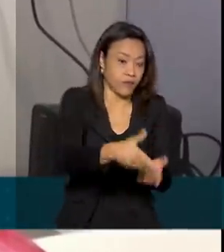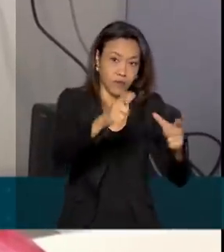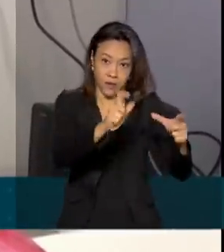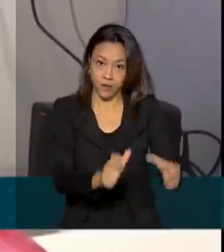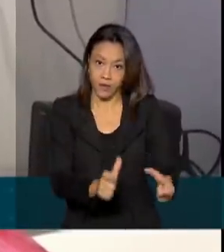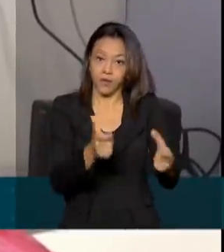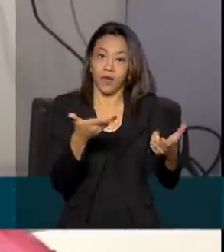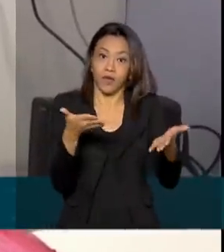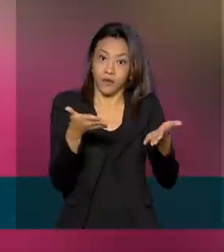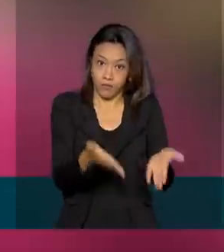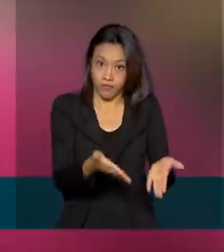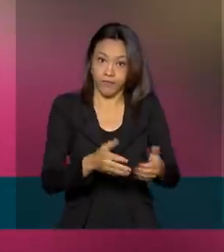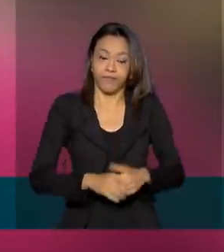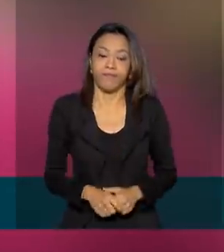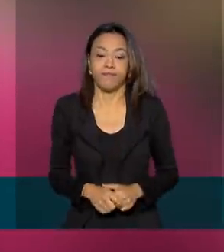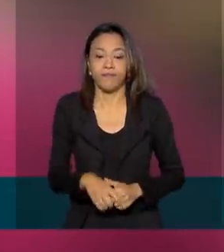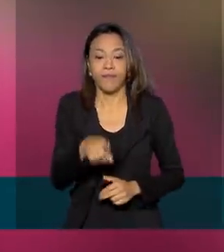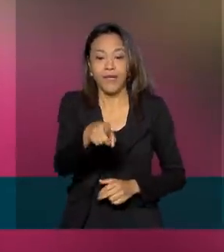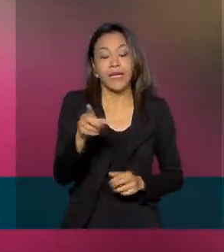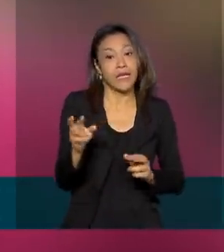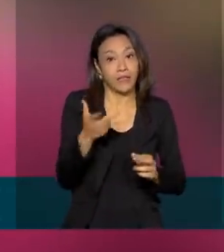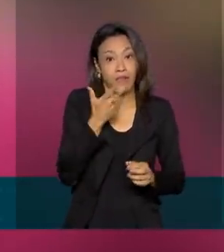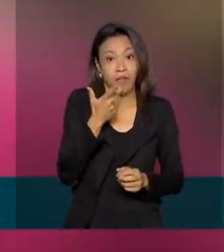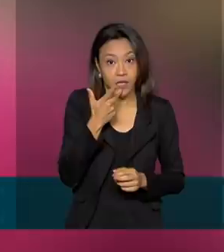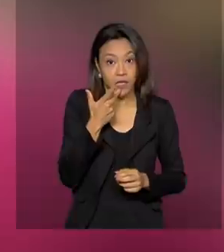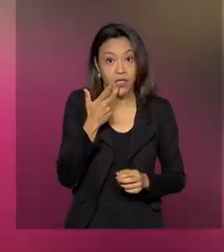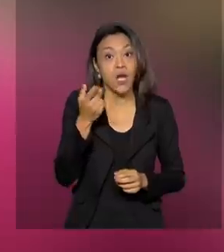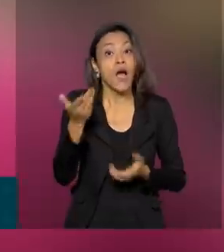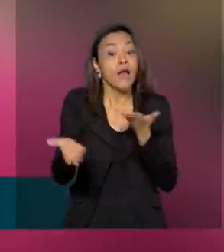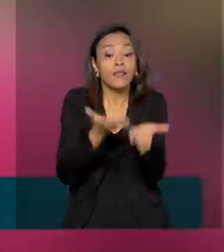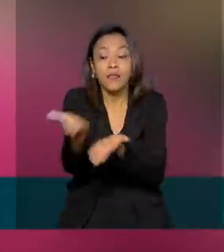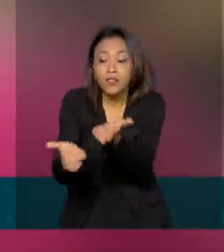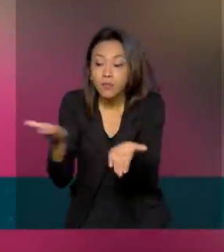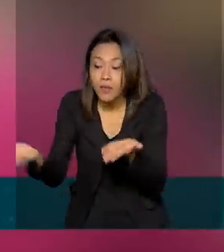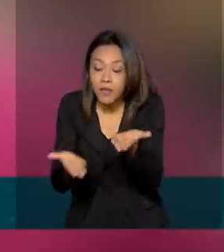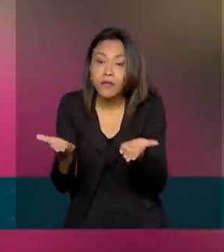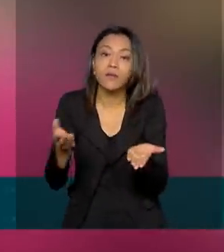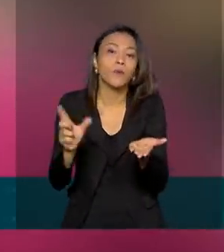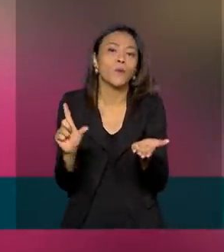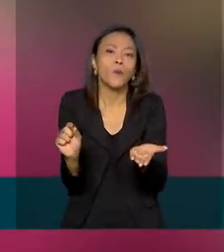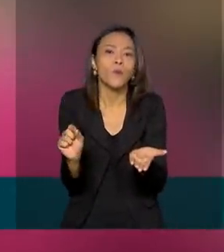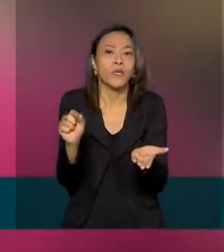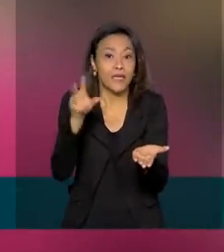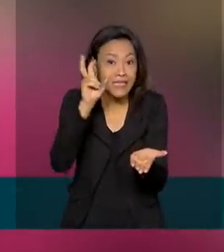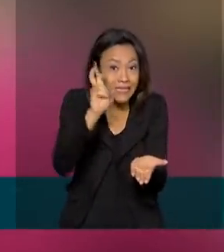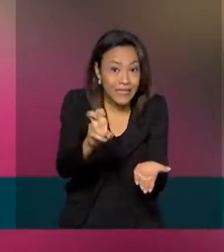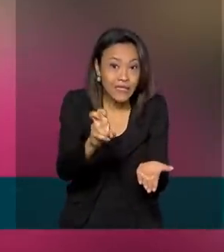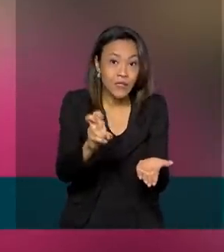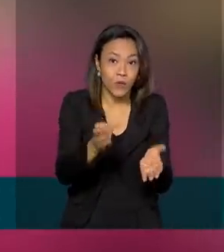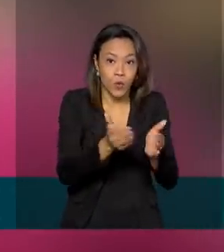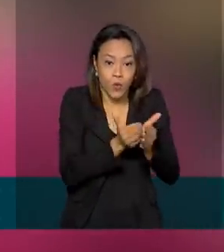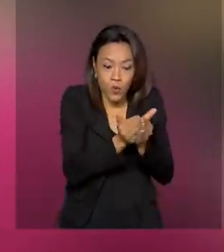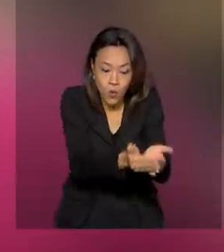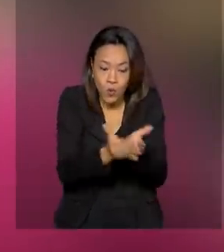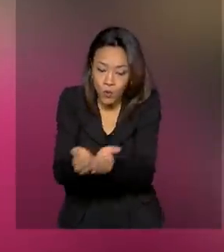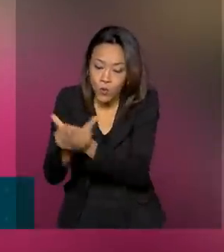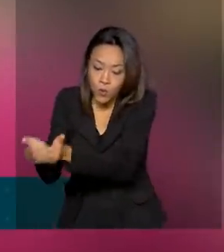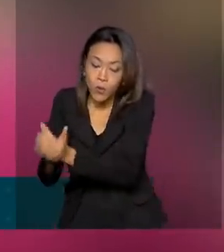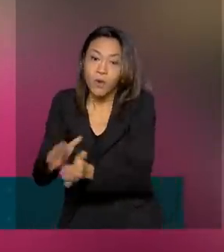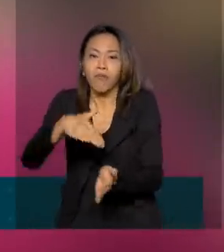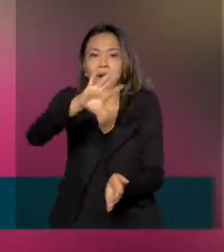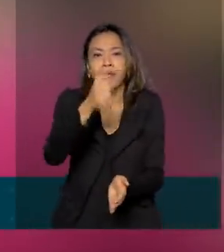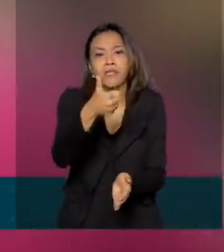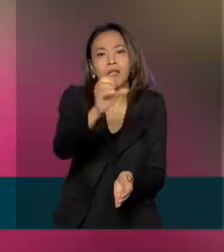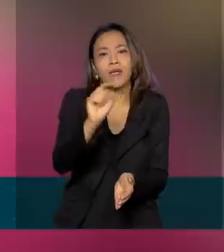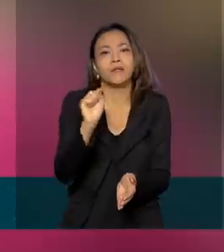chegar até aqui. A expectativa de atendimento é que passem pelas cinco unidades flutuantes do INSS mais de 10 mil